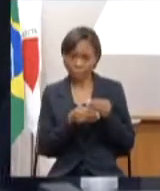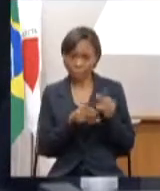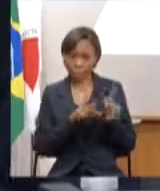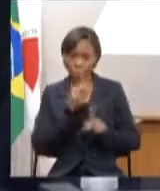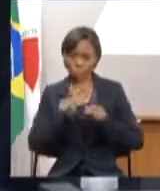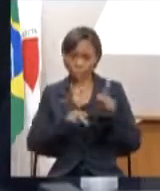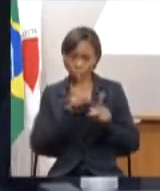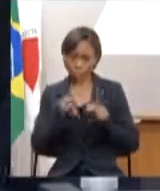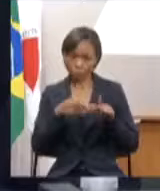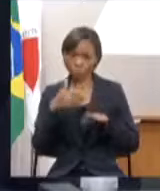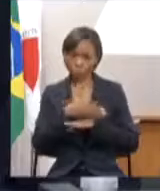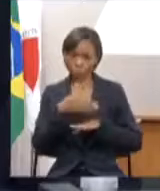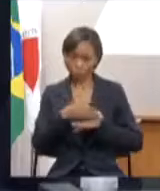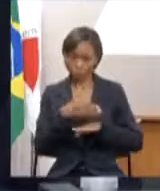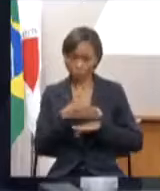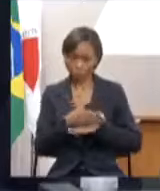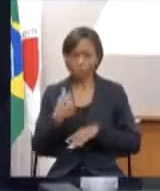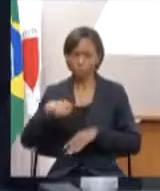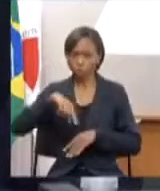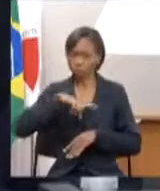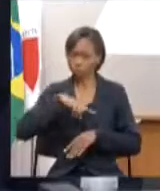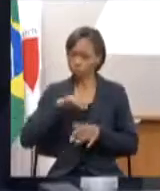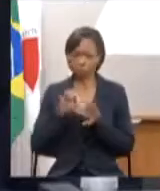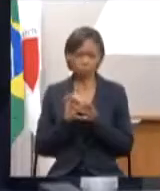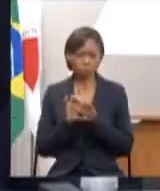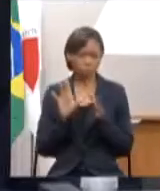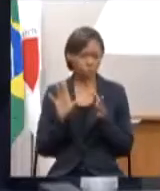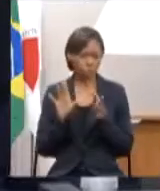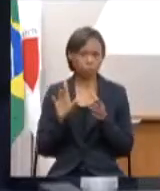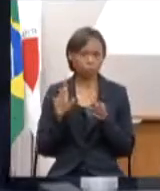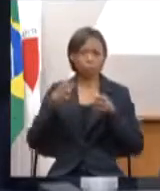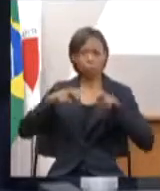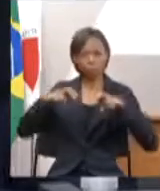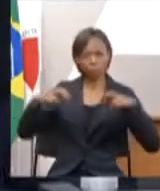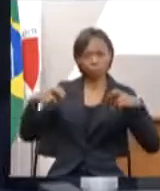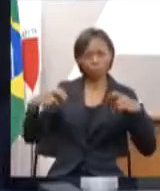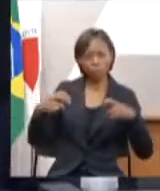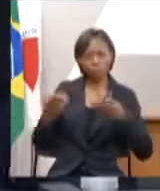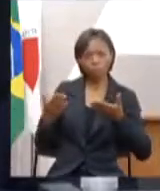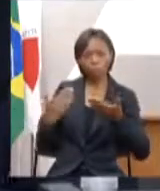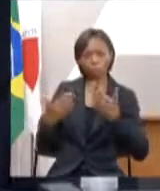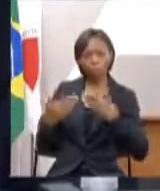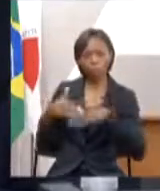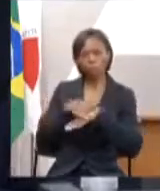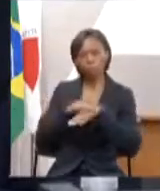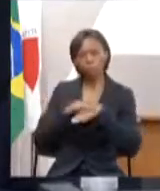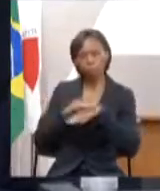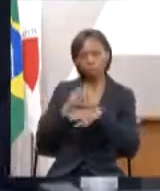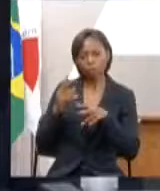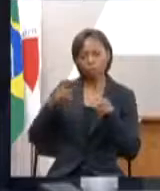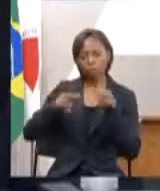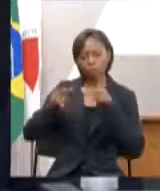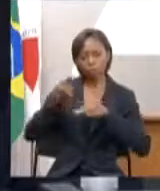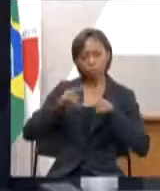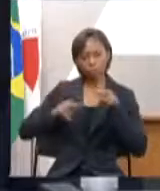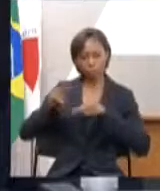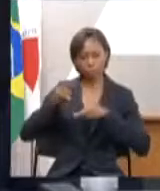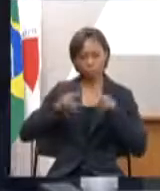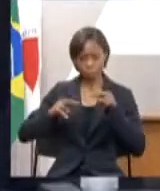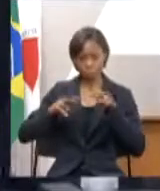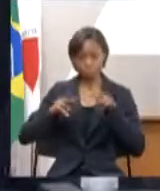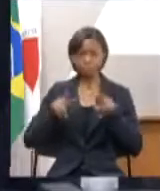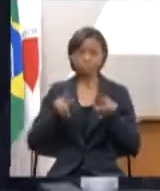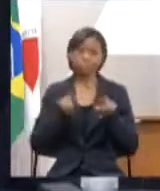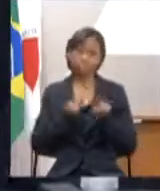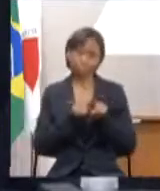que estamos abertos para depois sentar com o senhor e analisar obviamente nós ainda além da